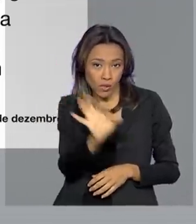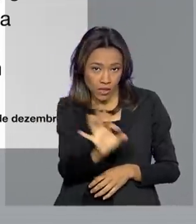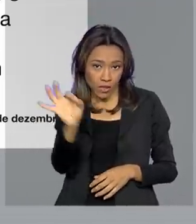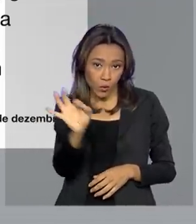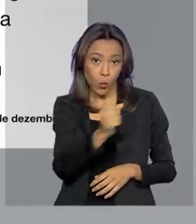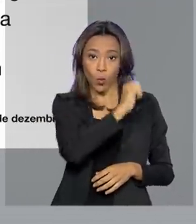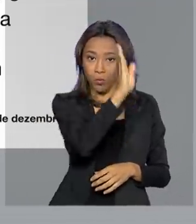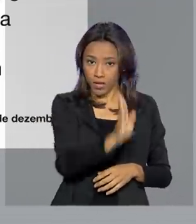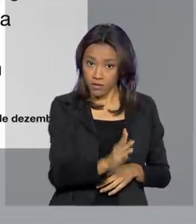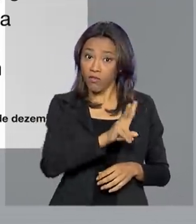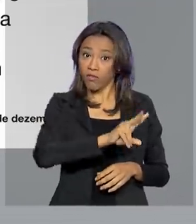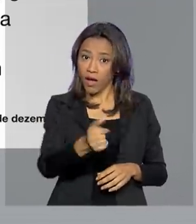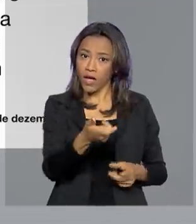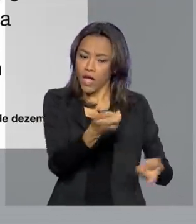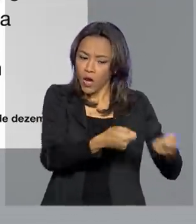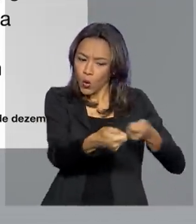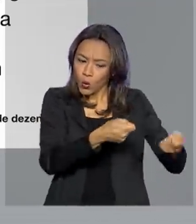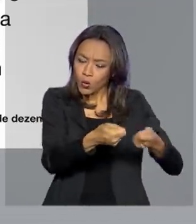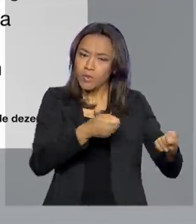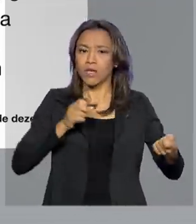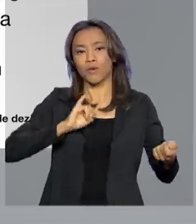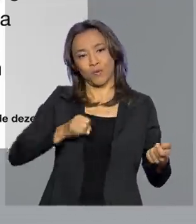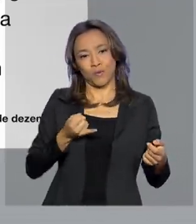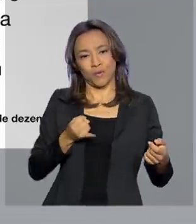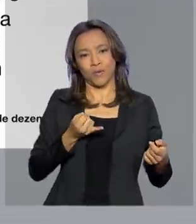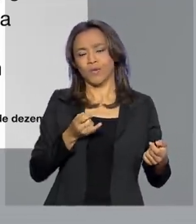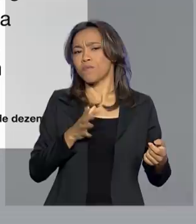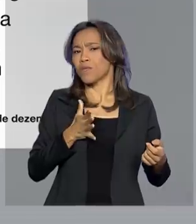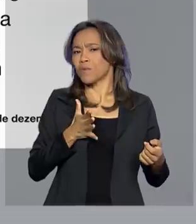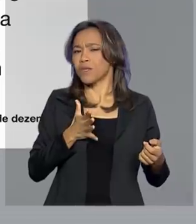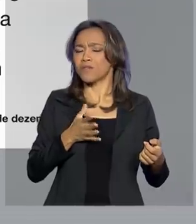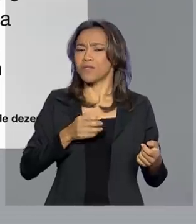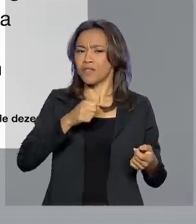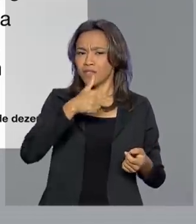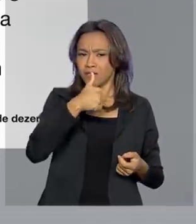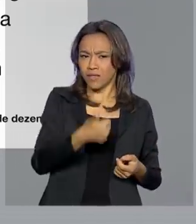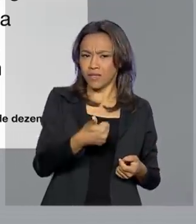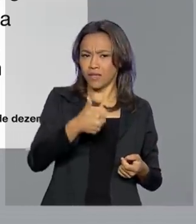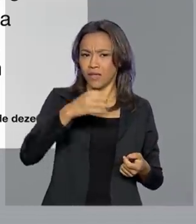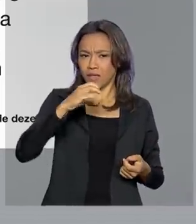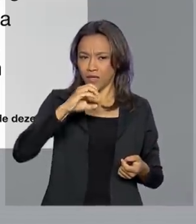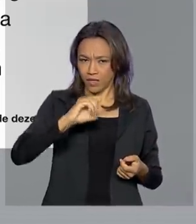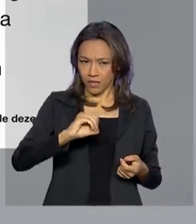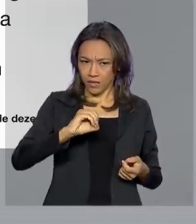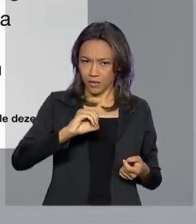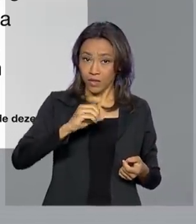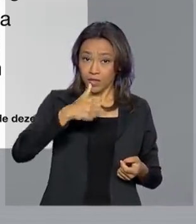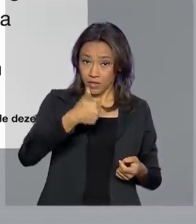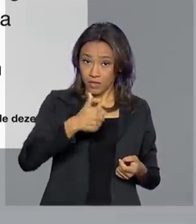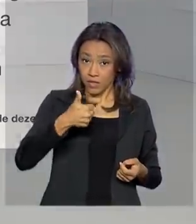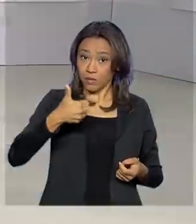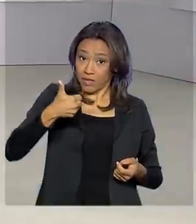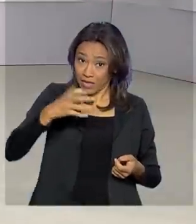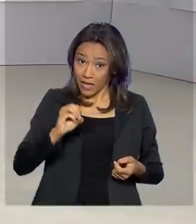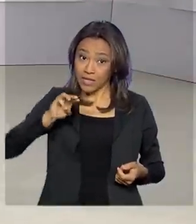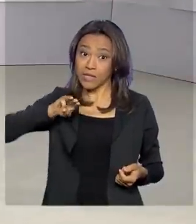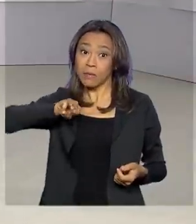economizar a título de juros aproximadamente R 110 bilhões em 2020.